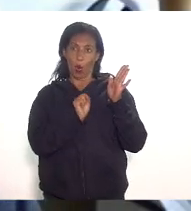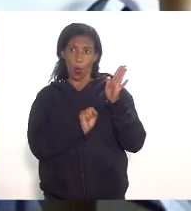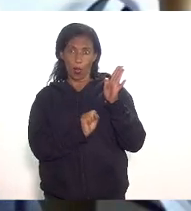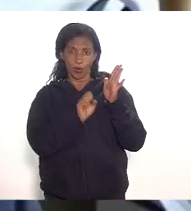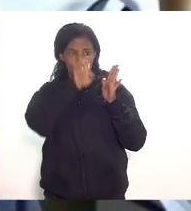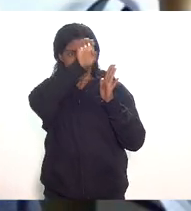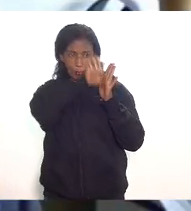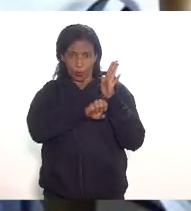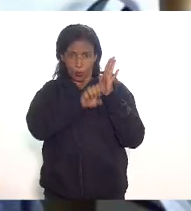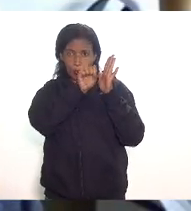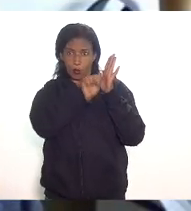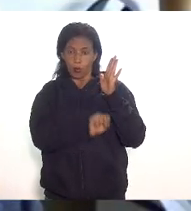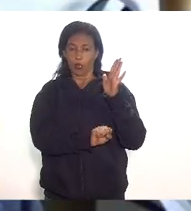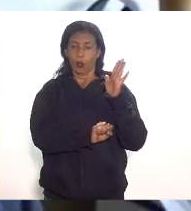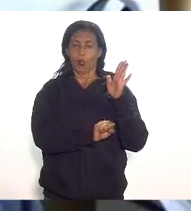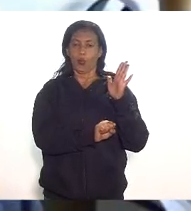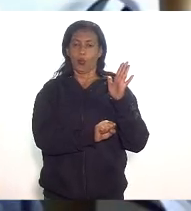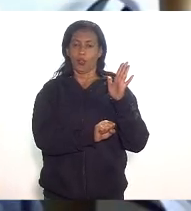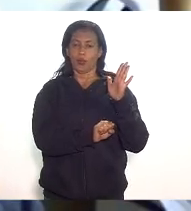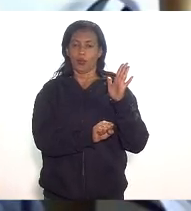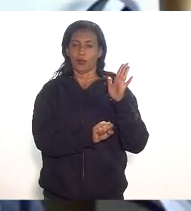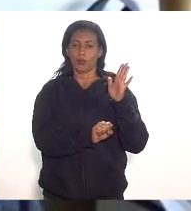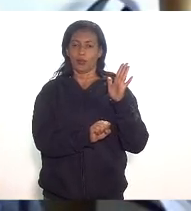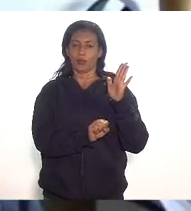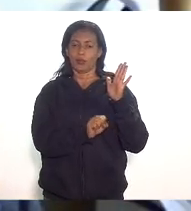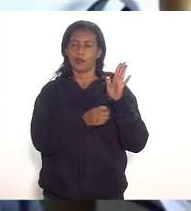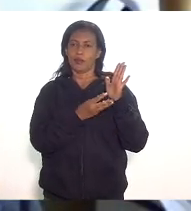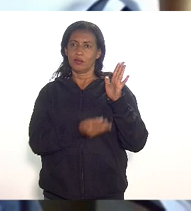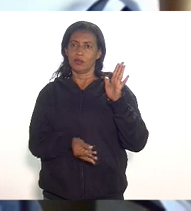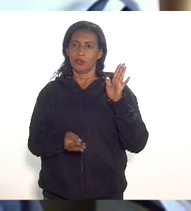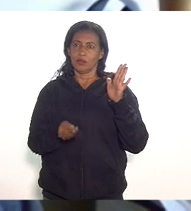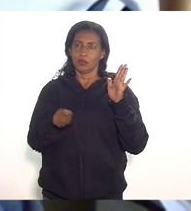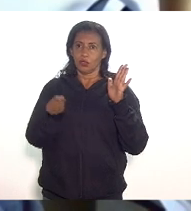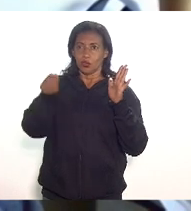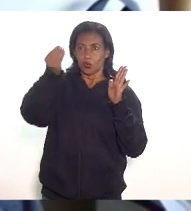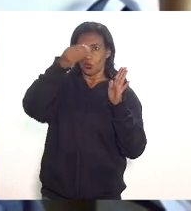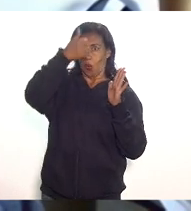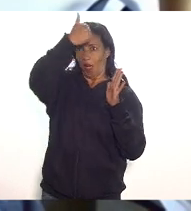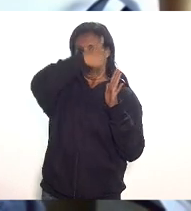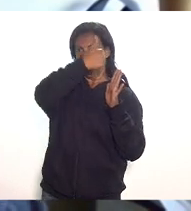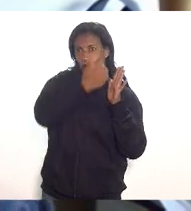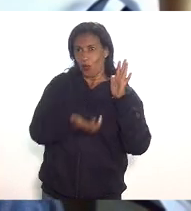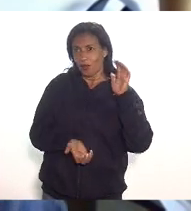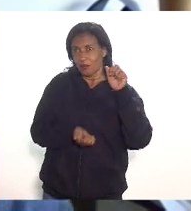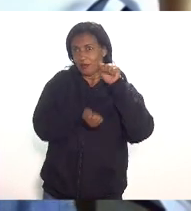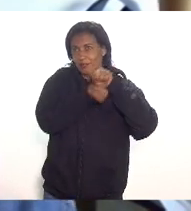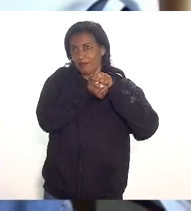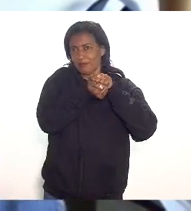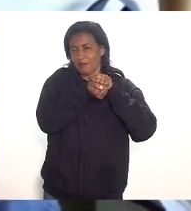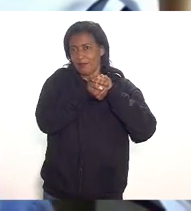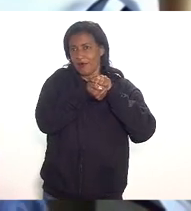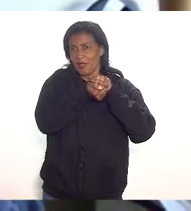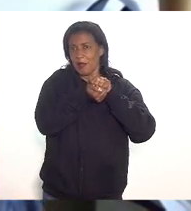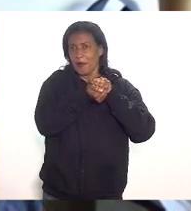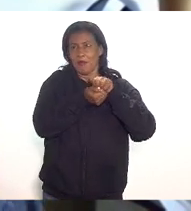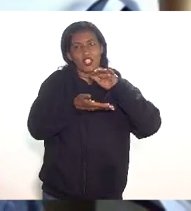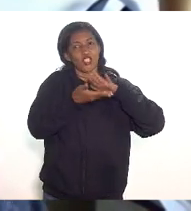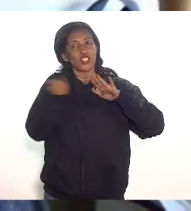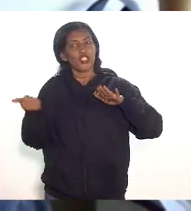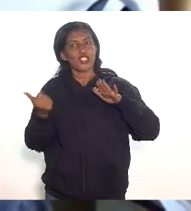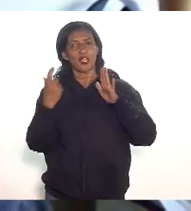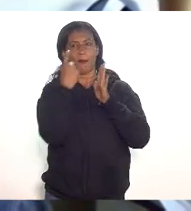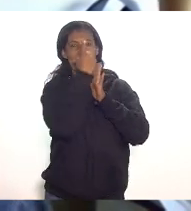a gente aglutinaria com a emenda número 1 sem os seus dois parágrafos